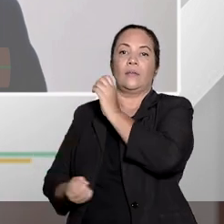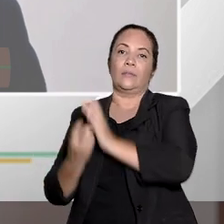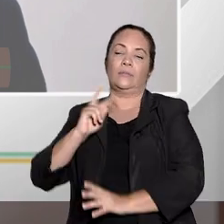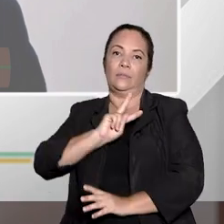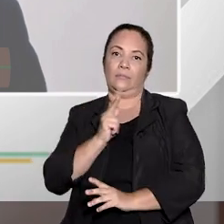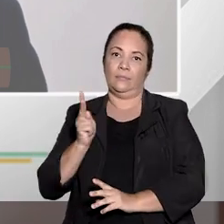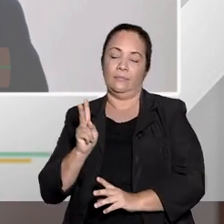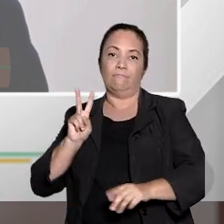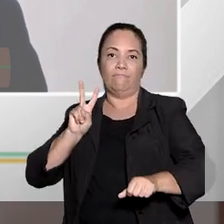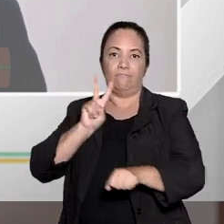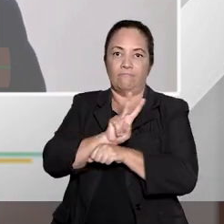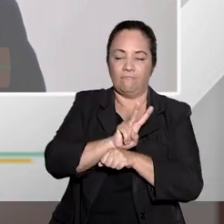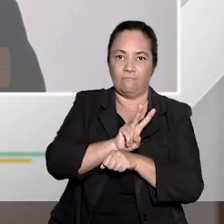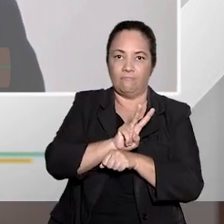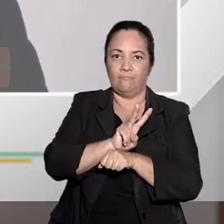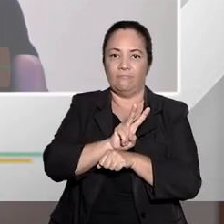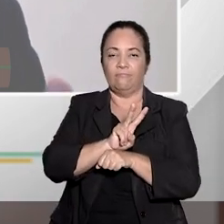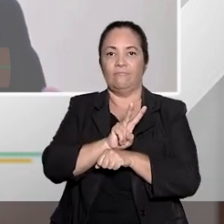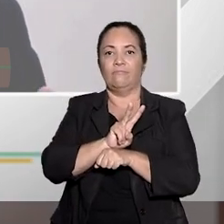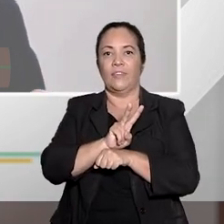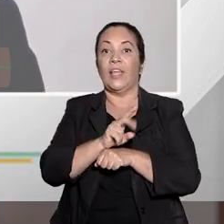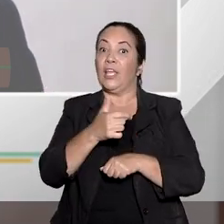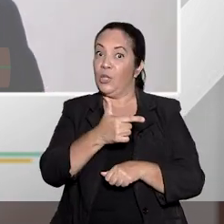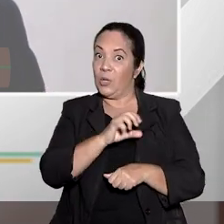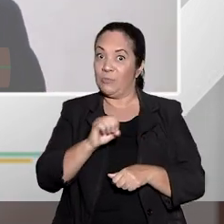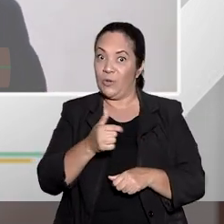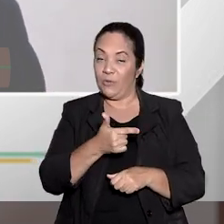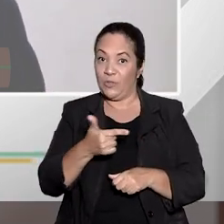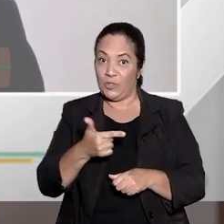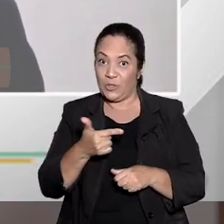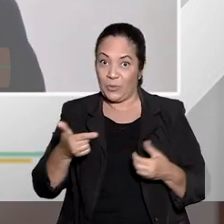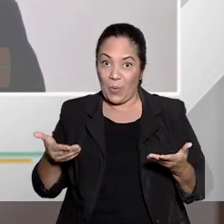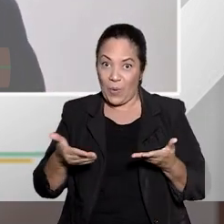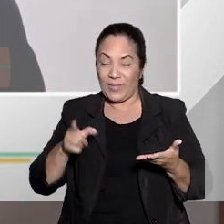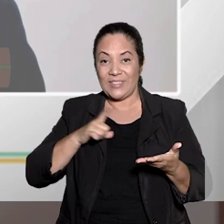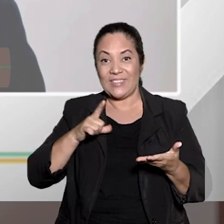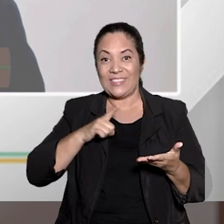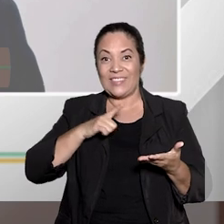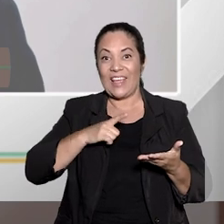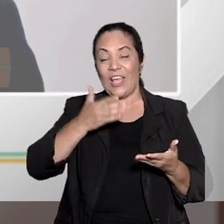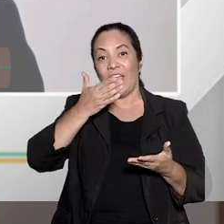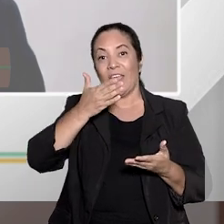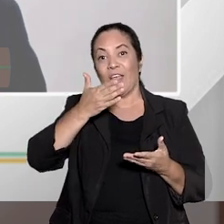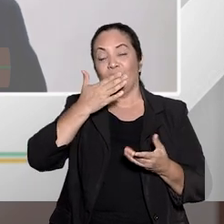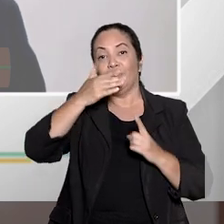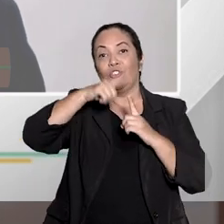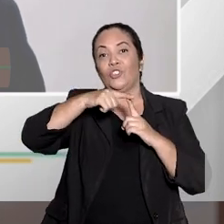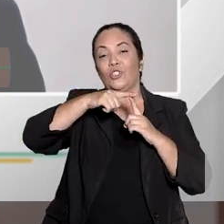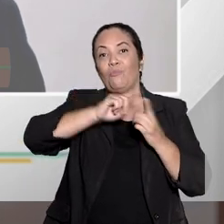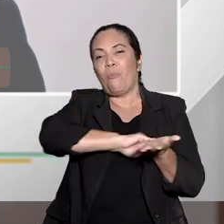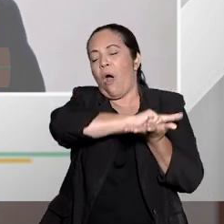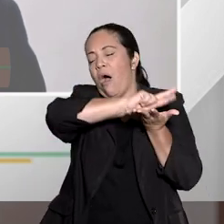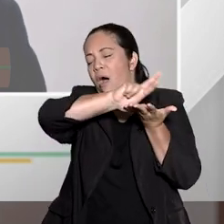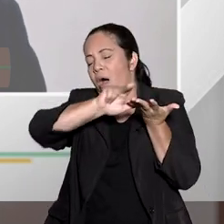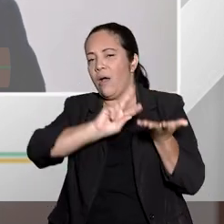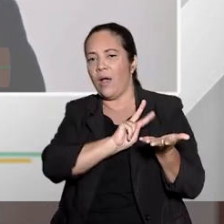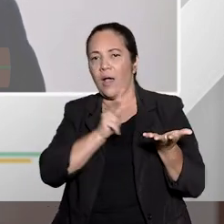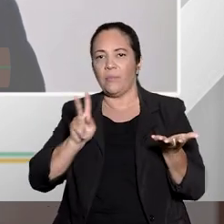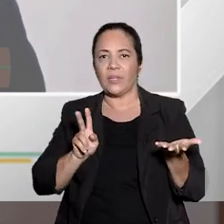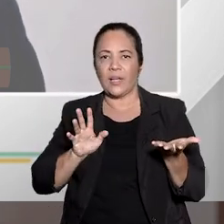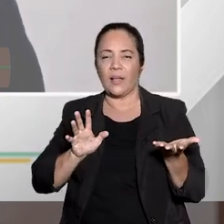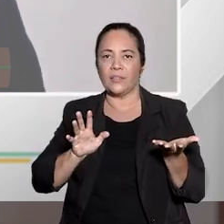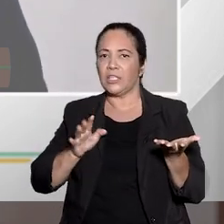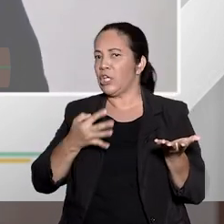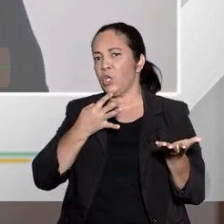habeas corpus preventivo. Até hoje, a gente está em 2022. Existem muitos operadores do direito que nunca ouviram falar do habeas corpus